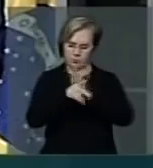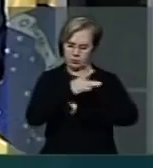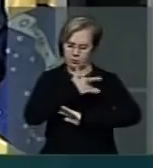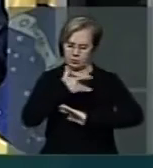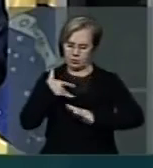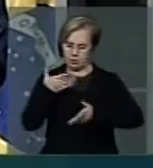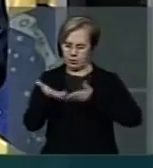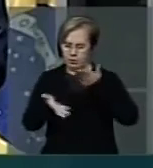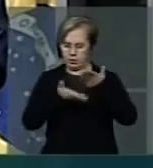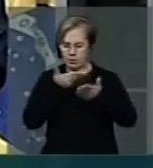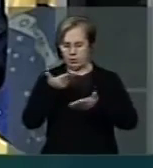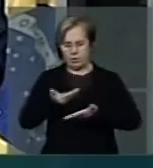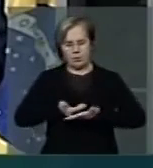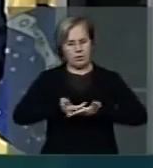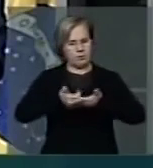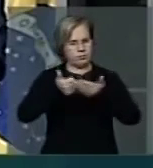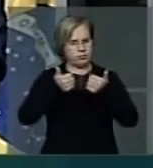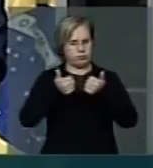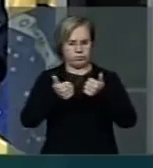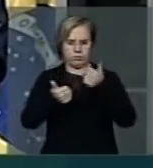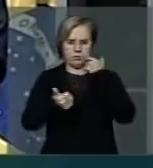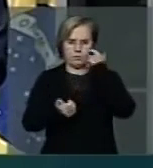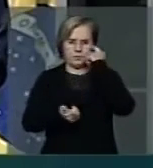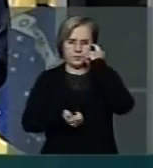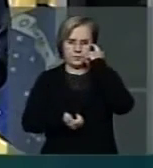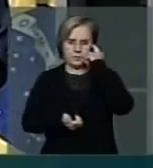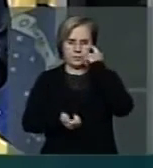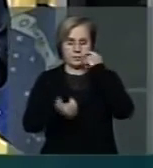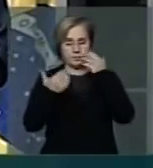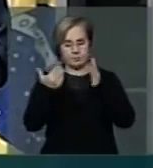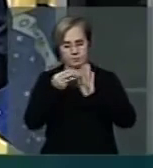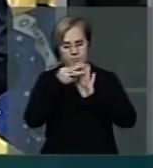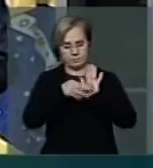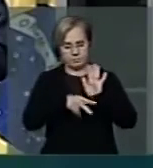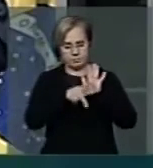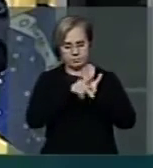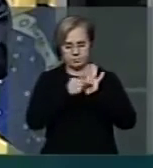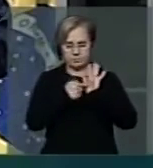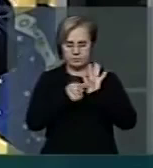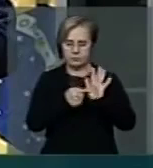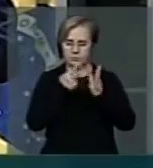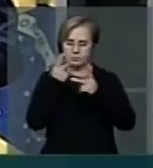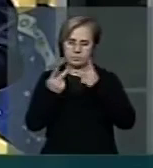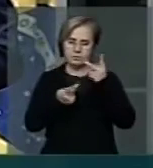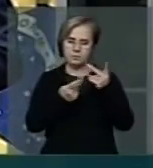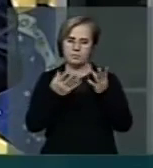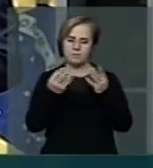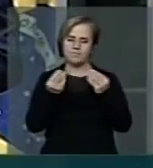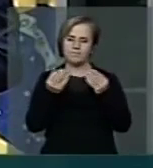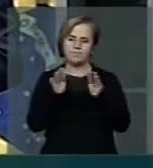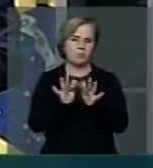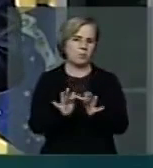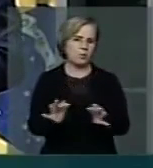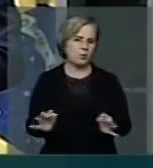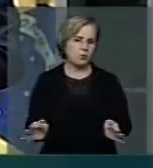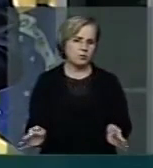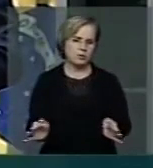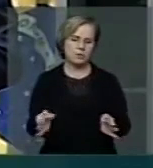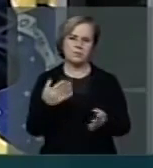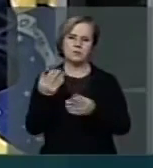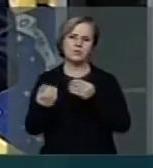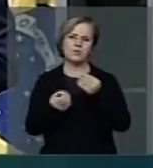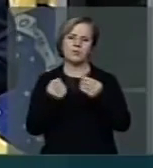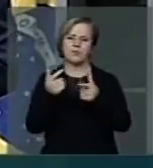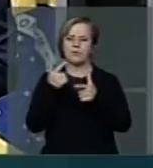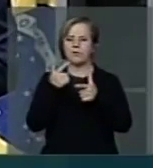atendimento minimamente decente. Essa medida provisória trata com muita simplicidade o complexo